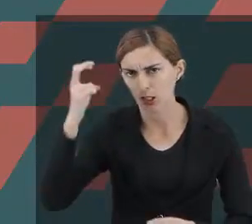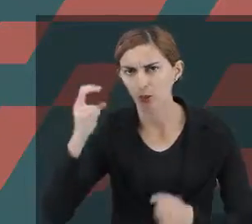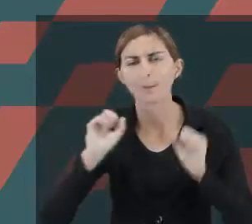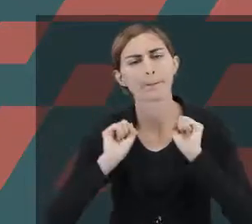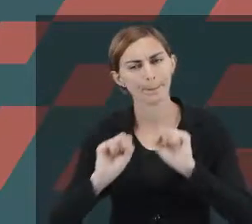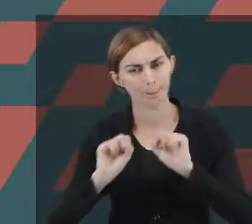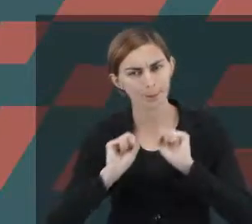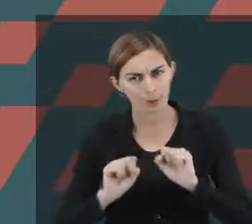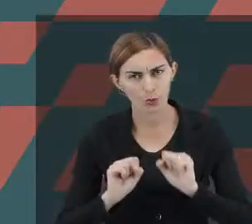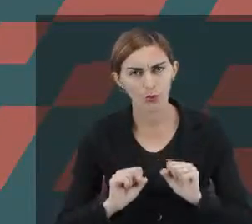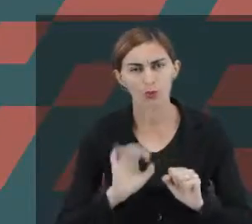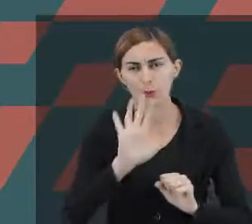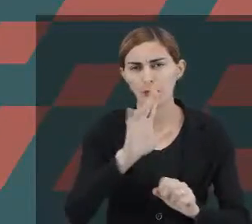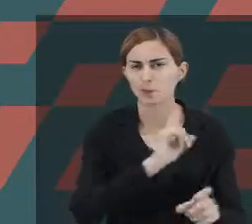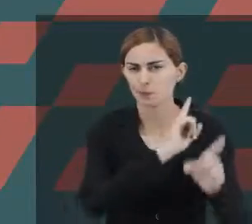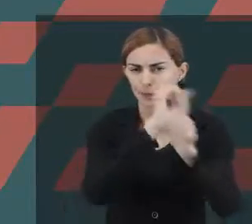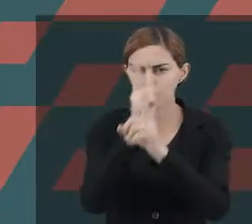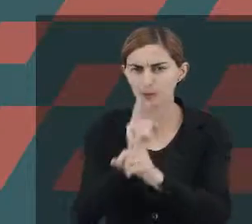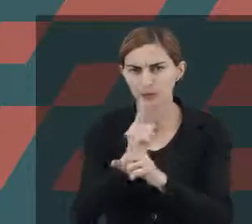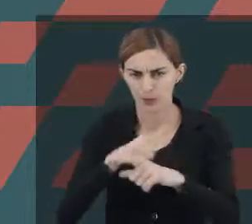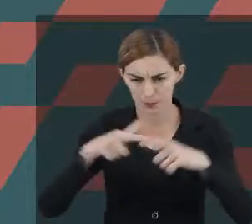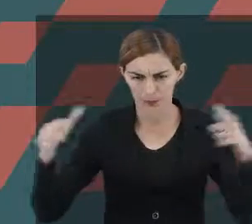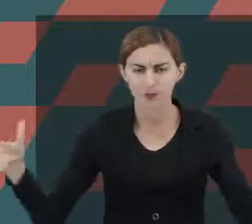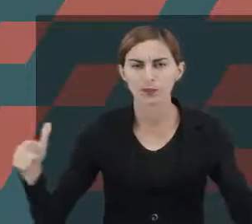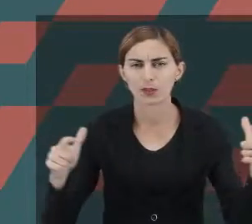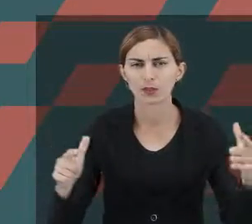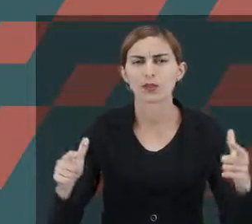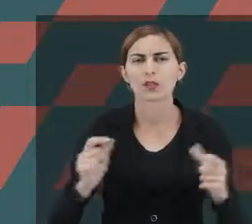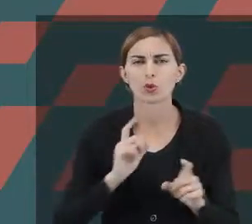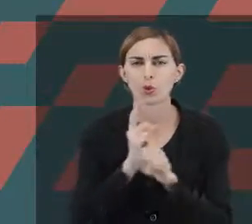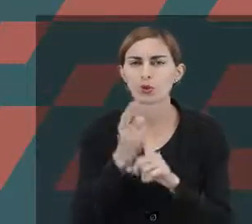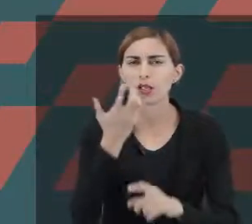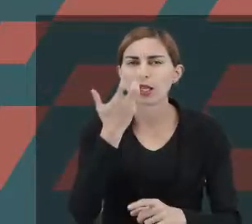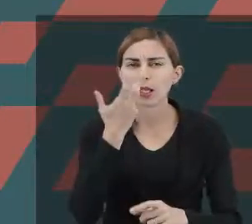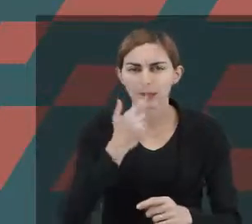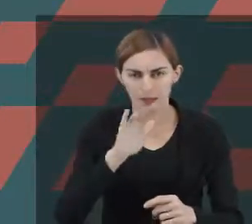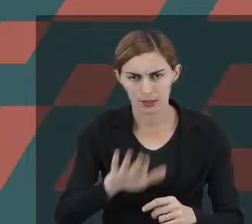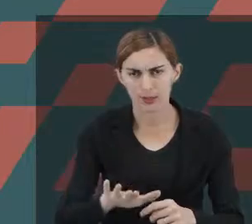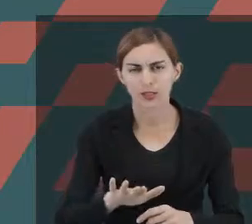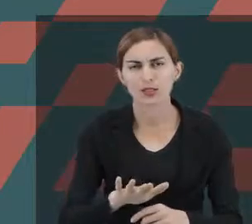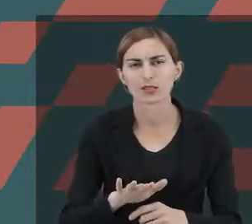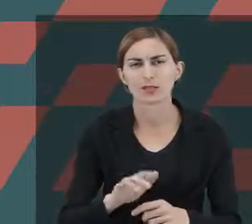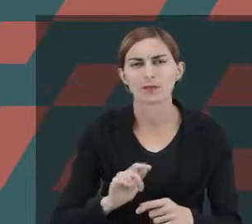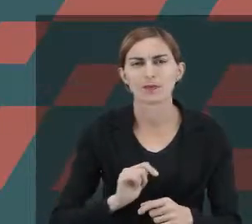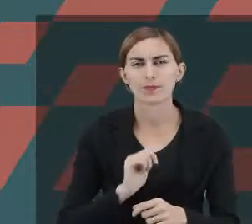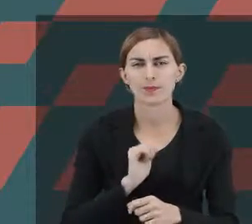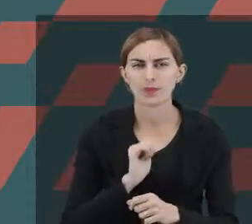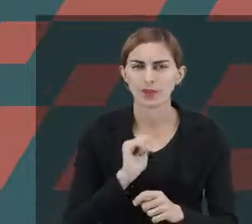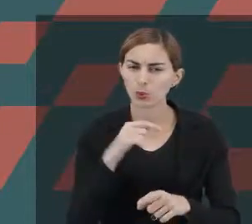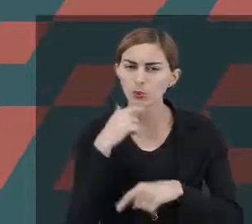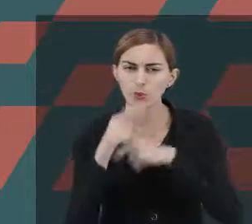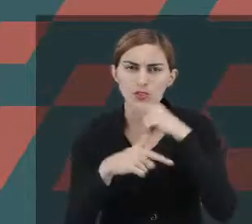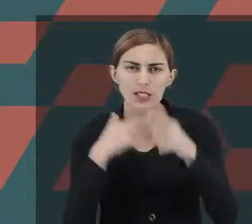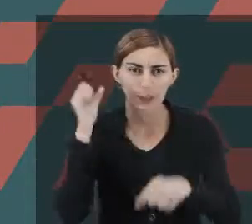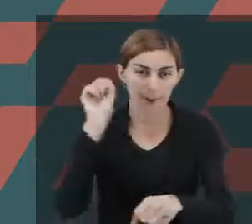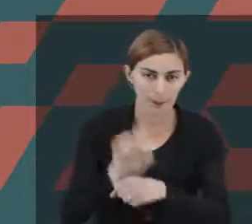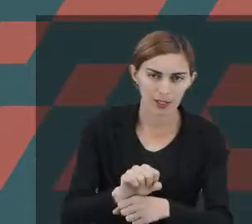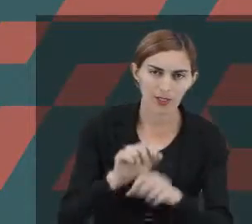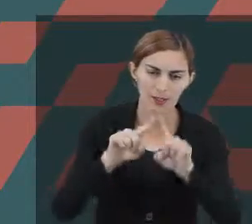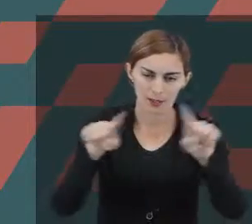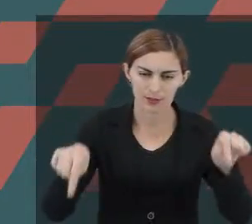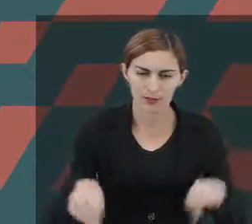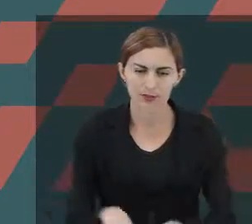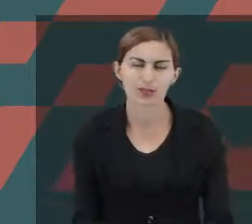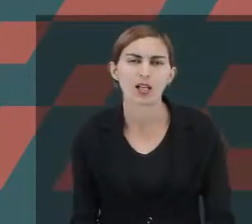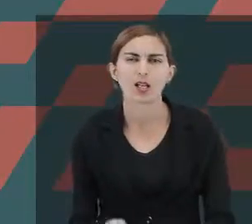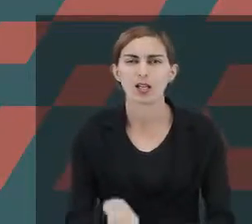Claro que pode. Só que o a gente tem encontrado na maioria dos casos são crianças com lacuna pedagógica. Por quê? Não conseguem ficar paradas